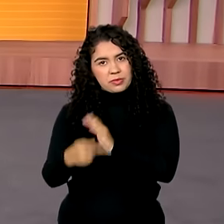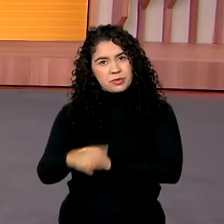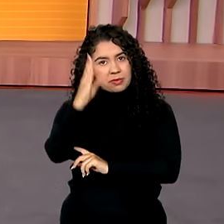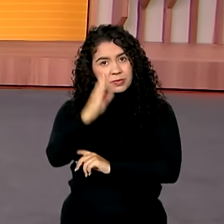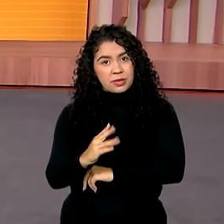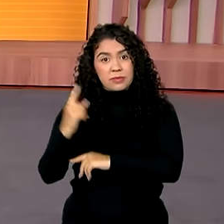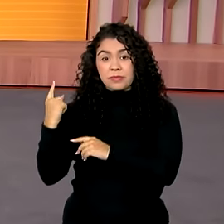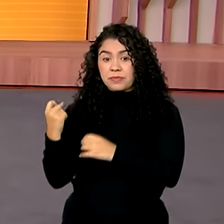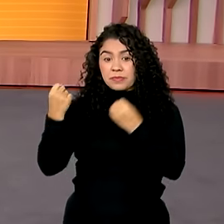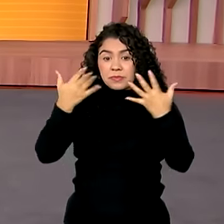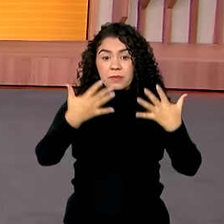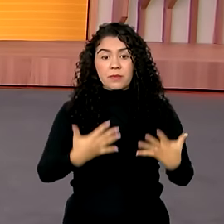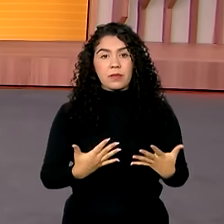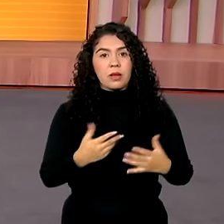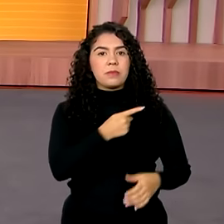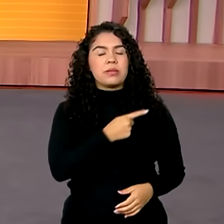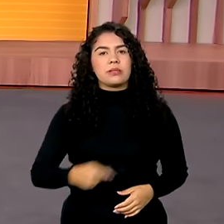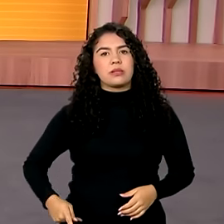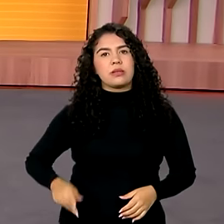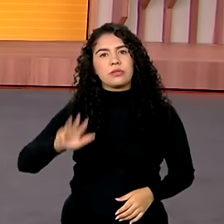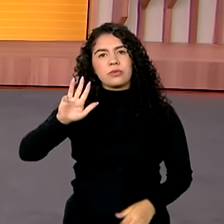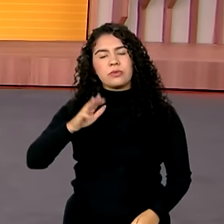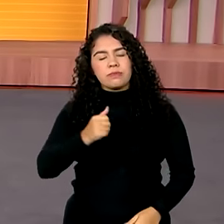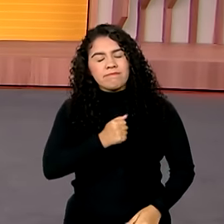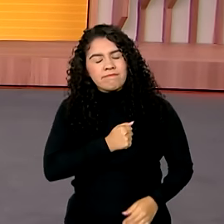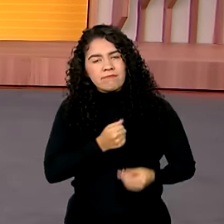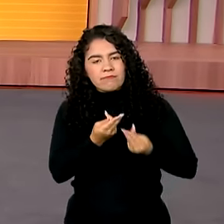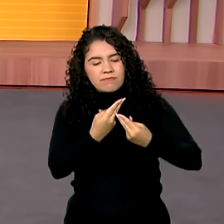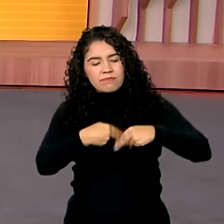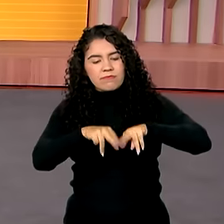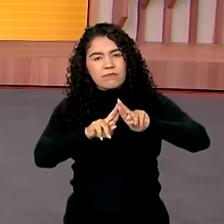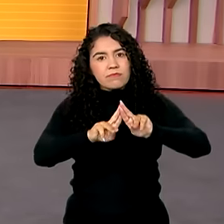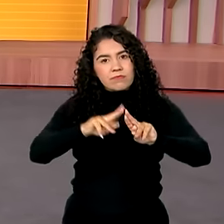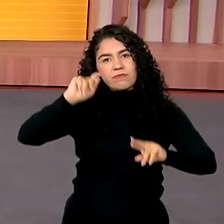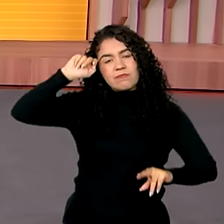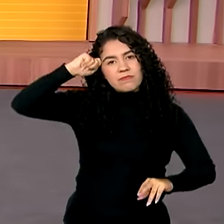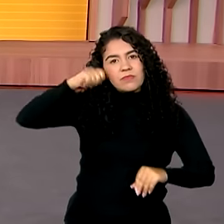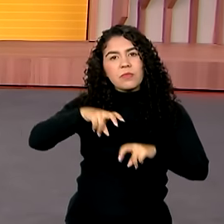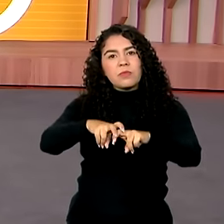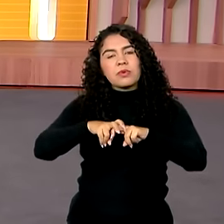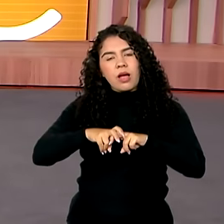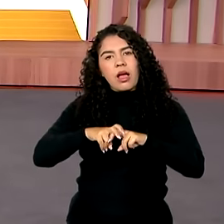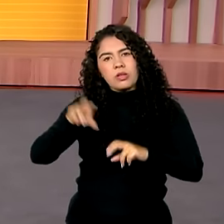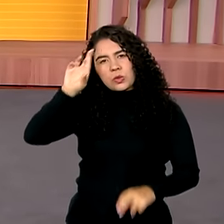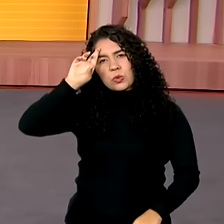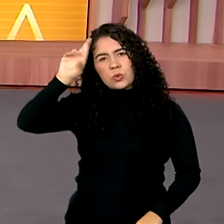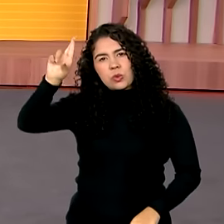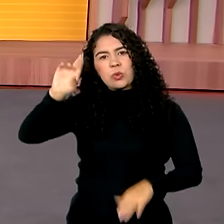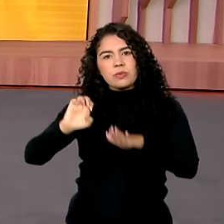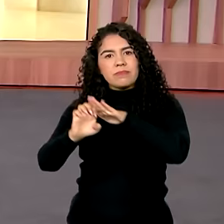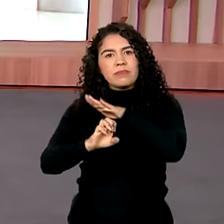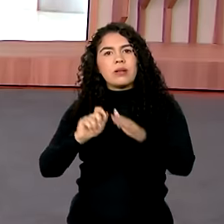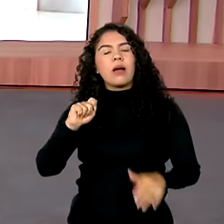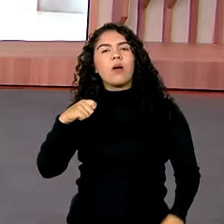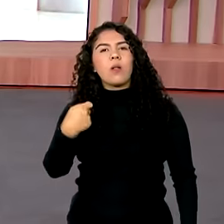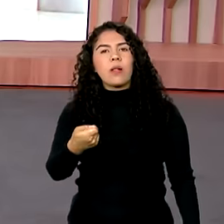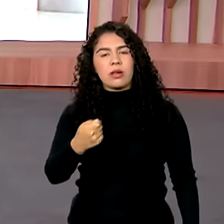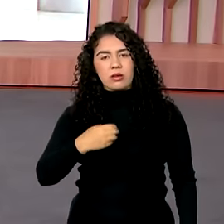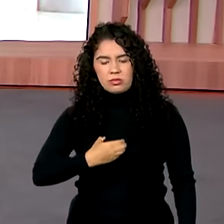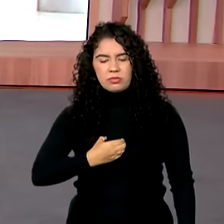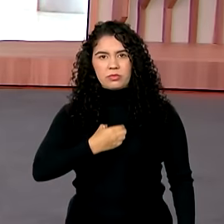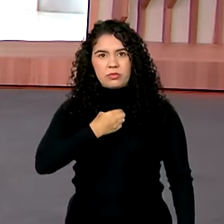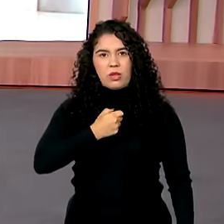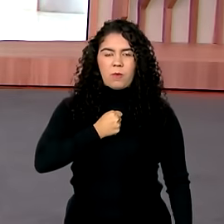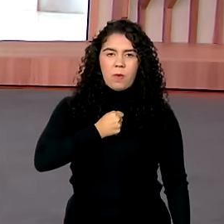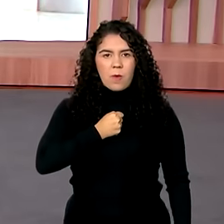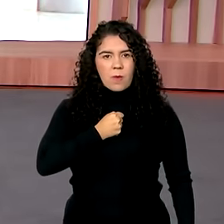Lula decretou luto pela morte do apresentador e empresário Silvio Santos. Vamos conversar ao vivo com a repórter Márcia